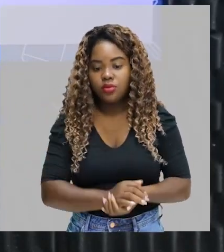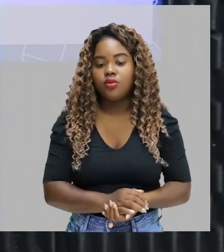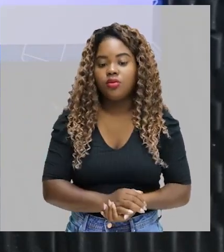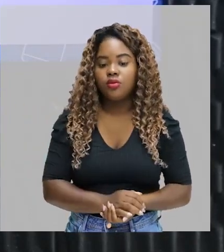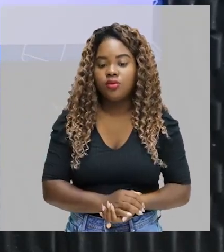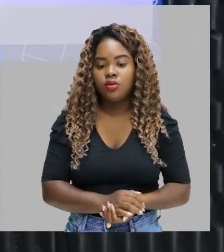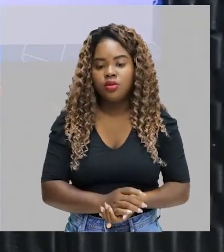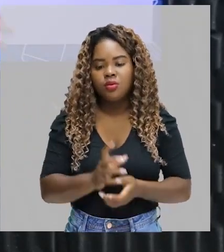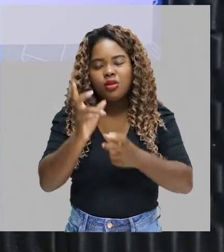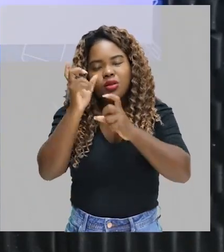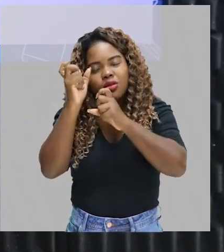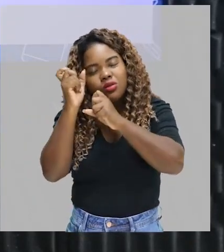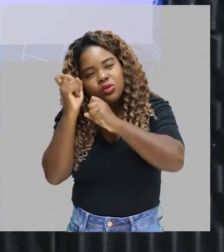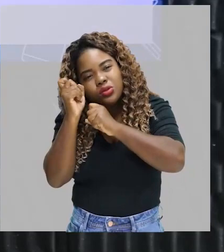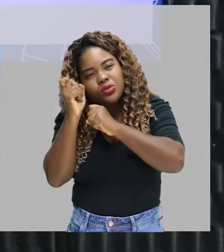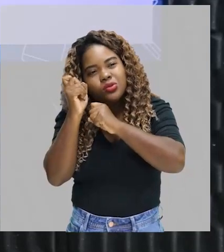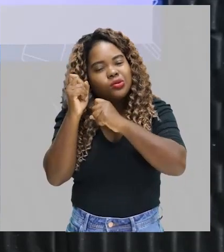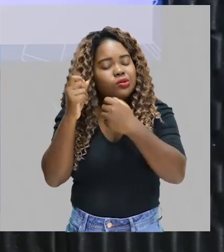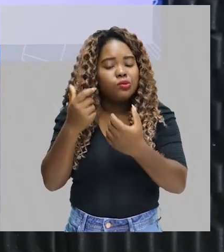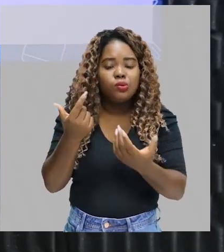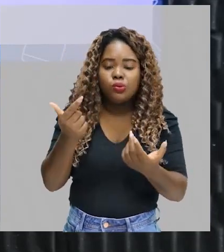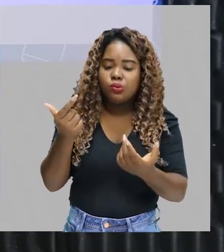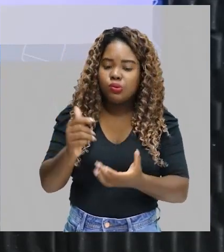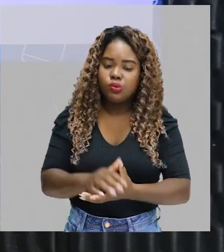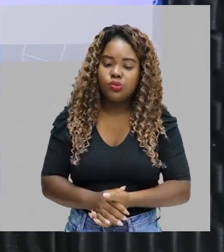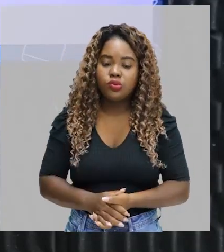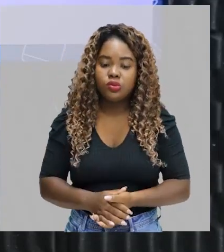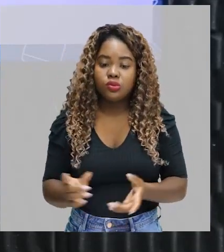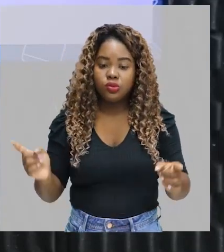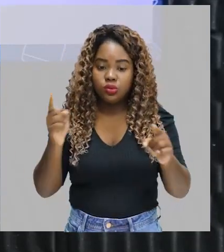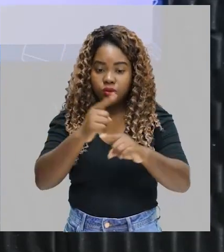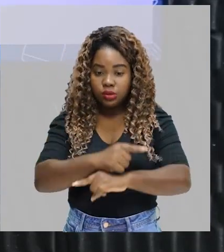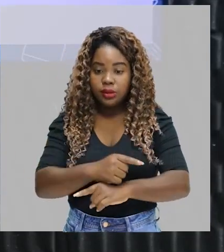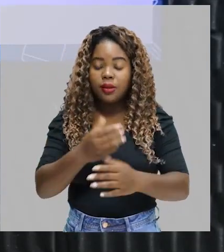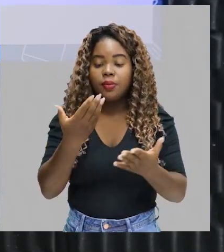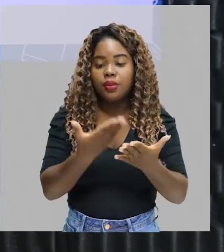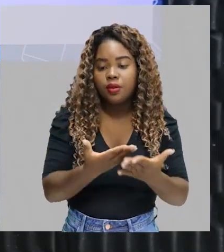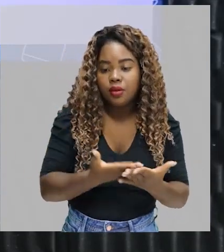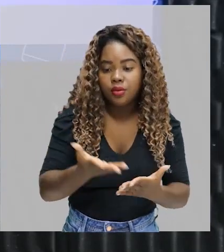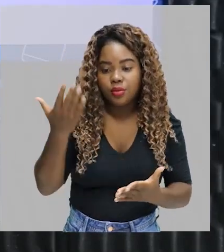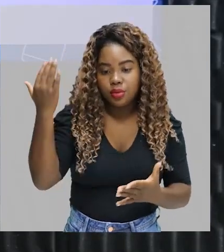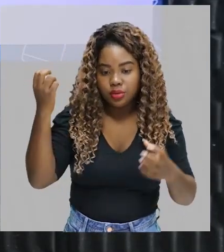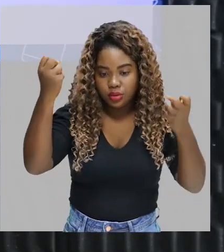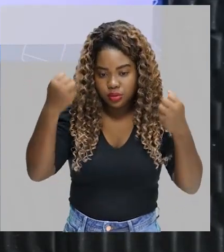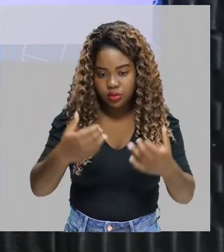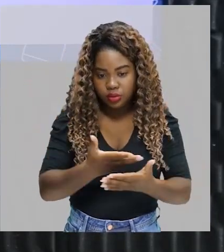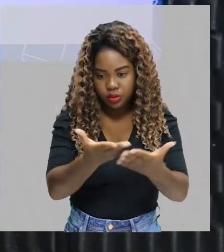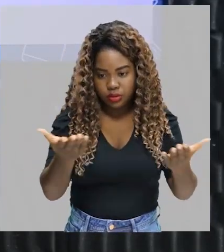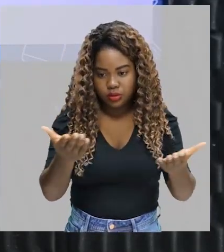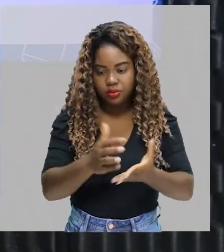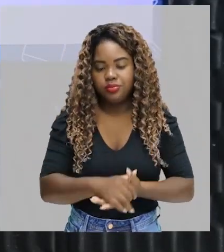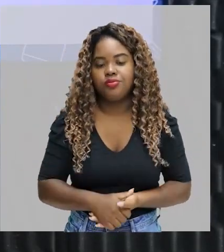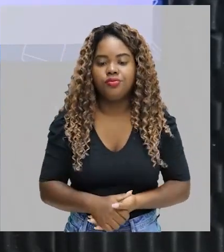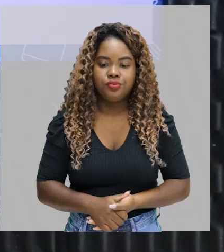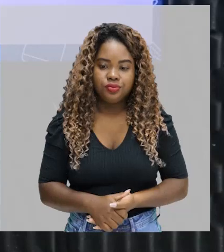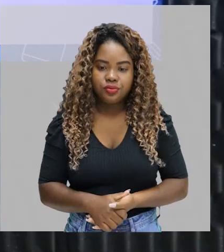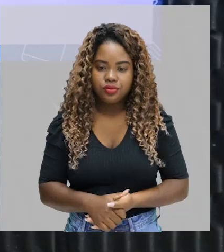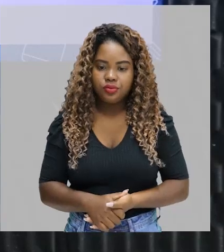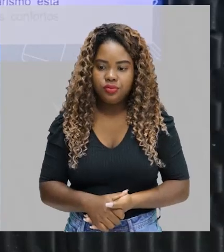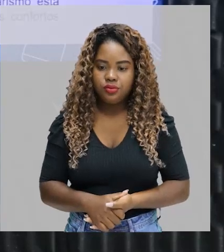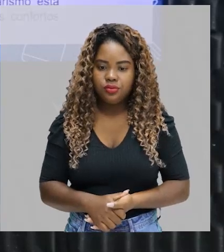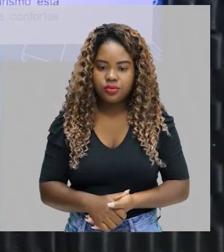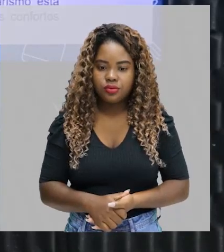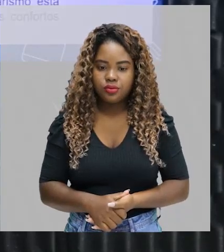sono, tudo o contrário da aula passada que eu trouxe para vocês, quando eu falei dos benefícios da prática de exercício